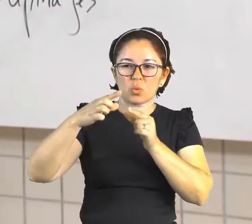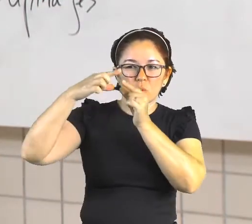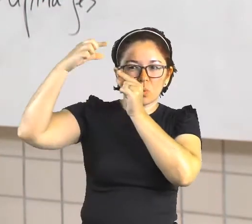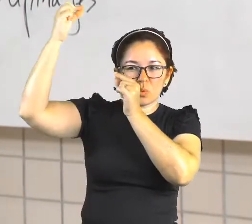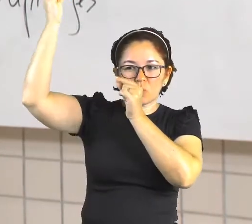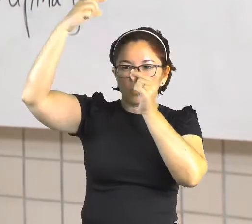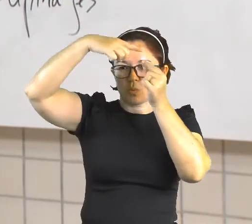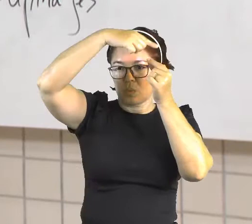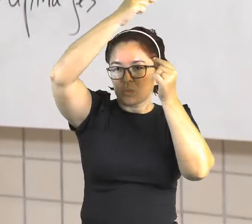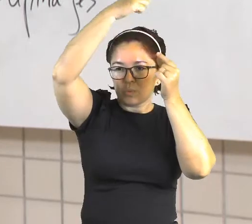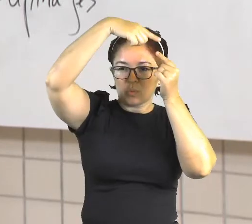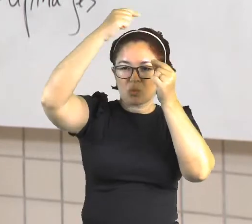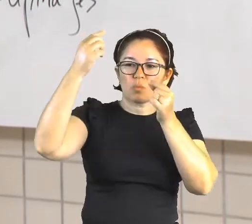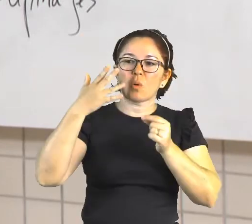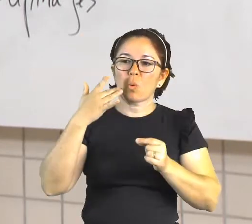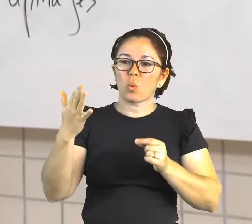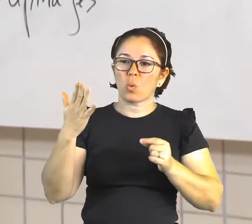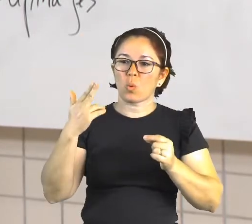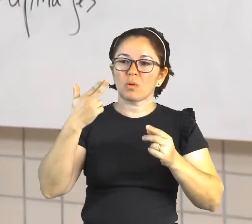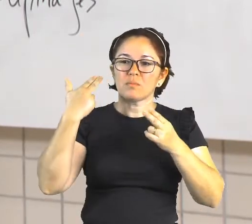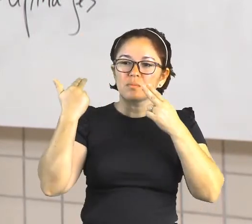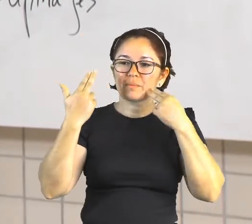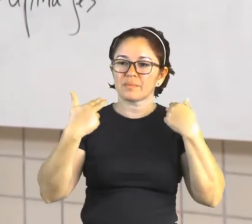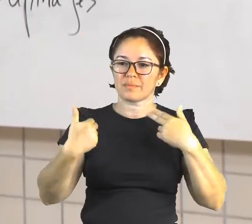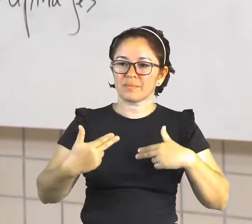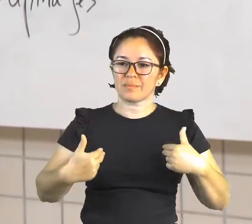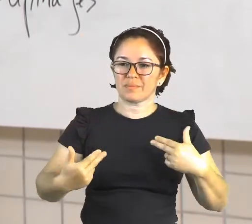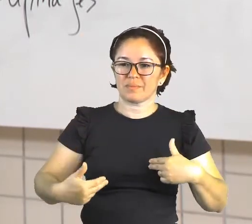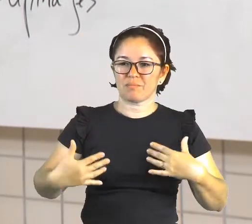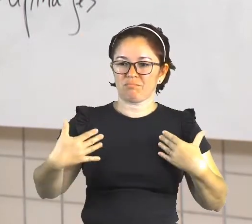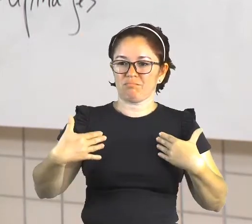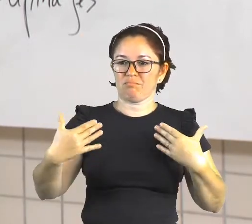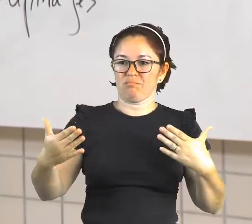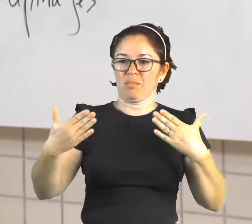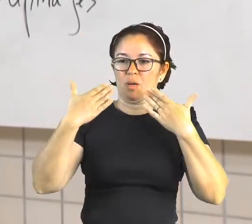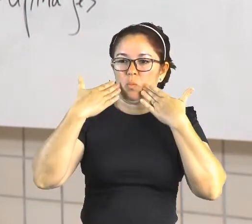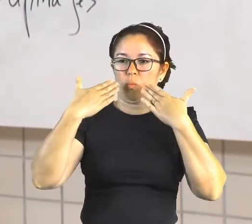pintura, sempre a expressão corporal é muito forte.